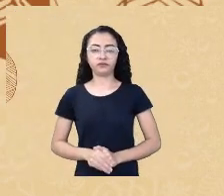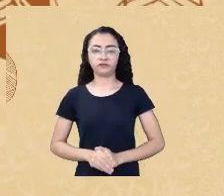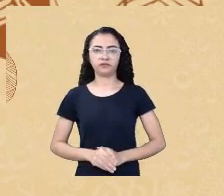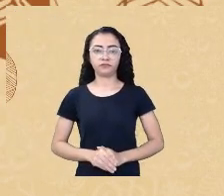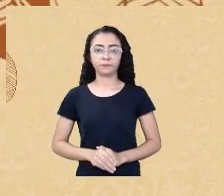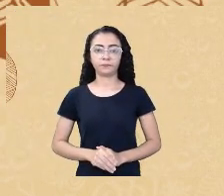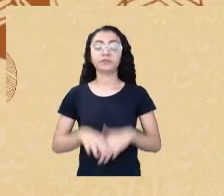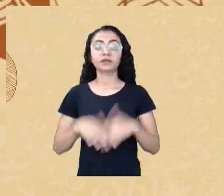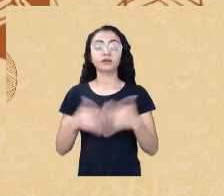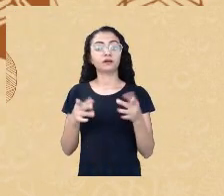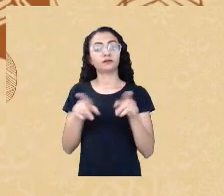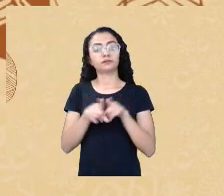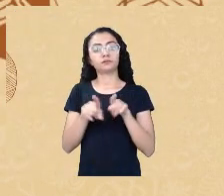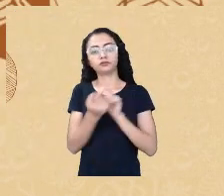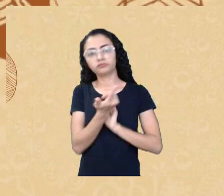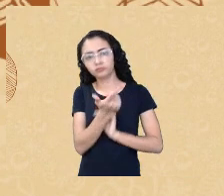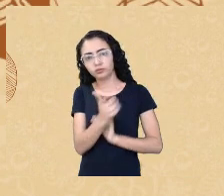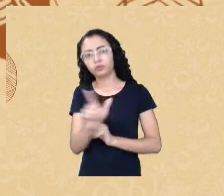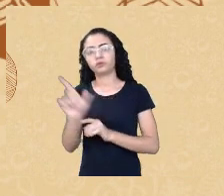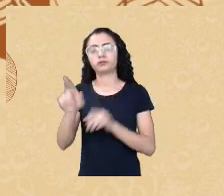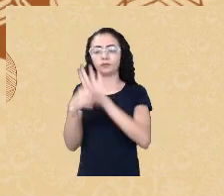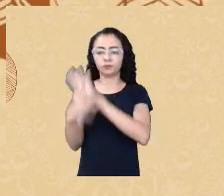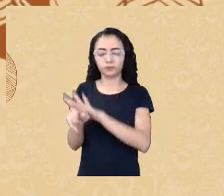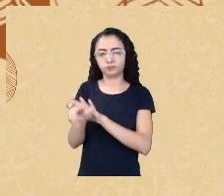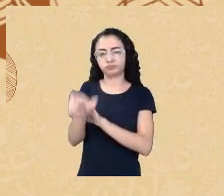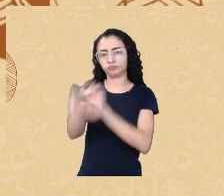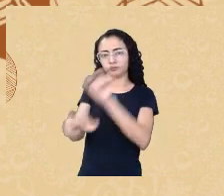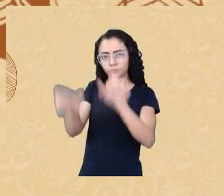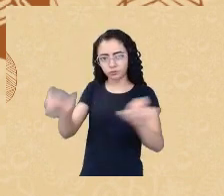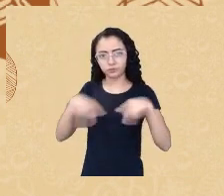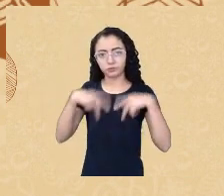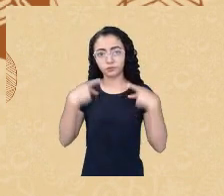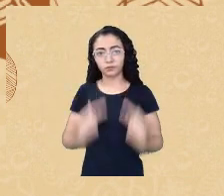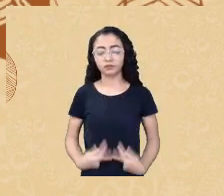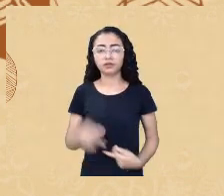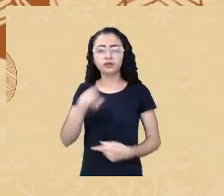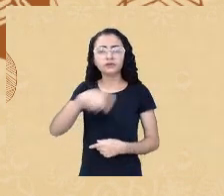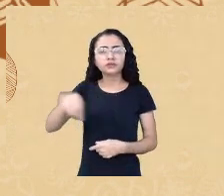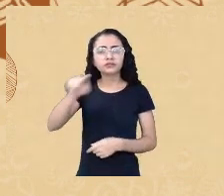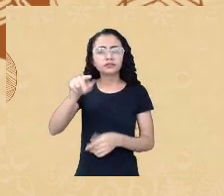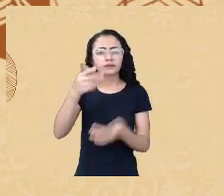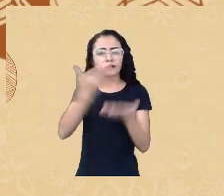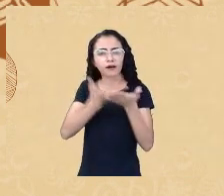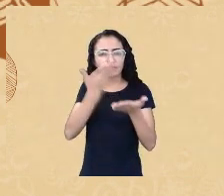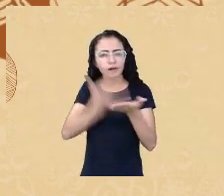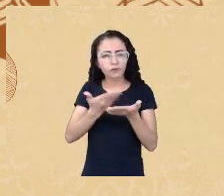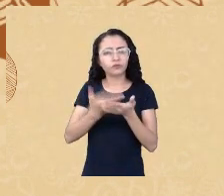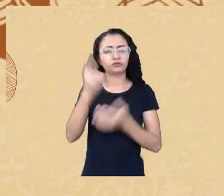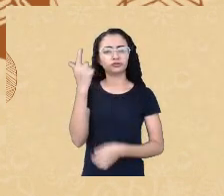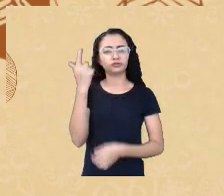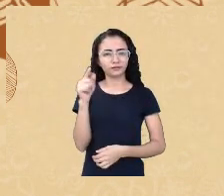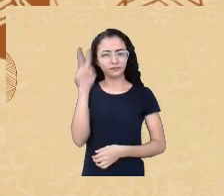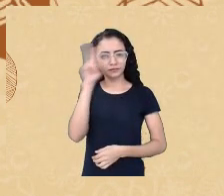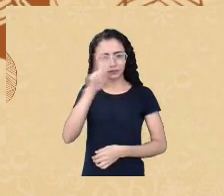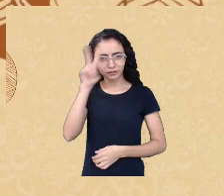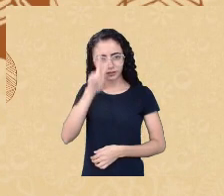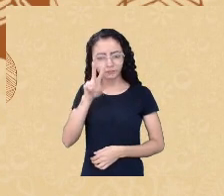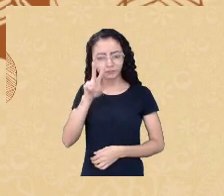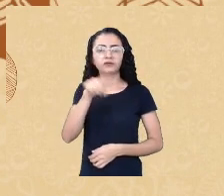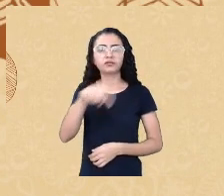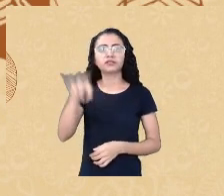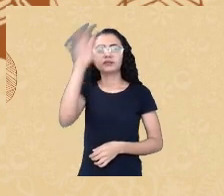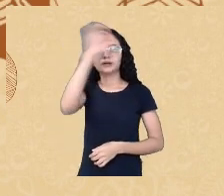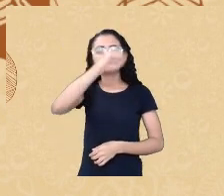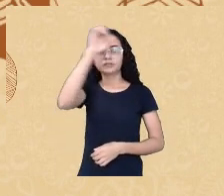também se vocês se lembram das aulas de geografia na infância vocês aprenderam sobre a Pangeia e tinha um país